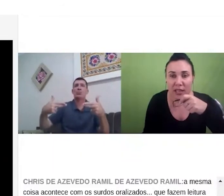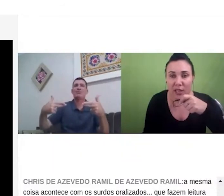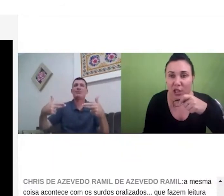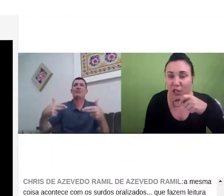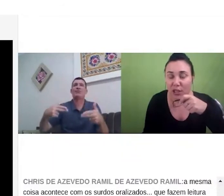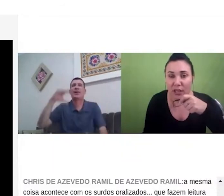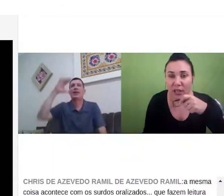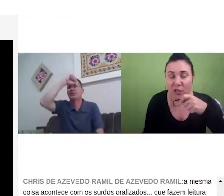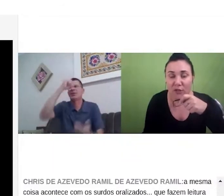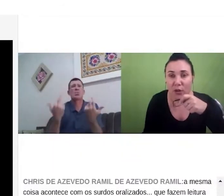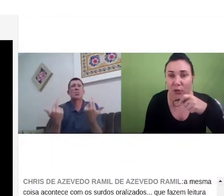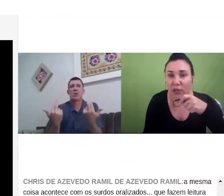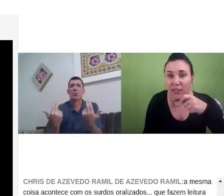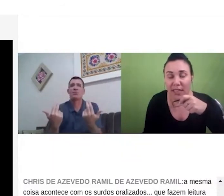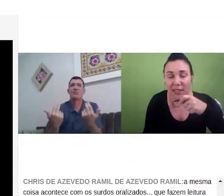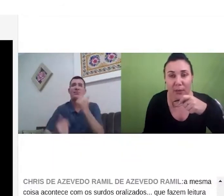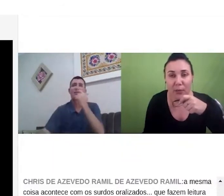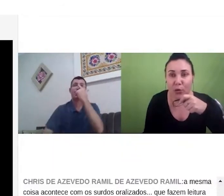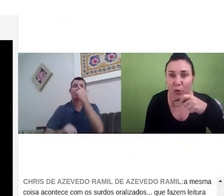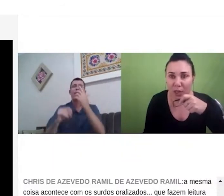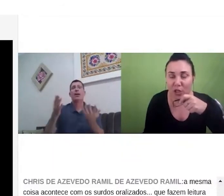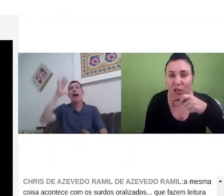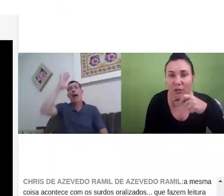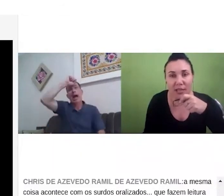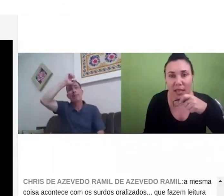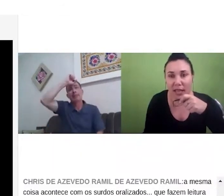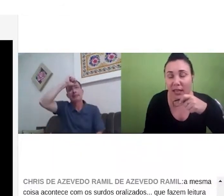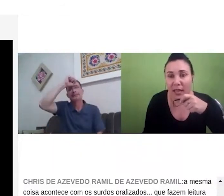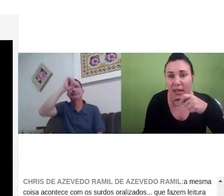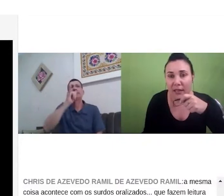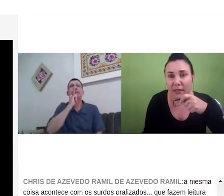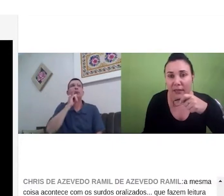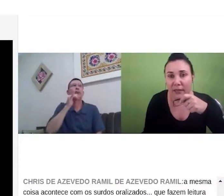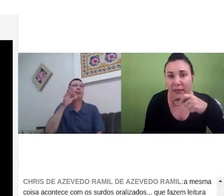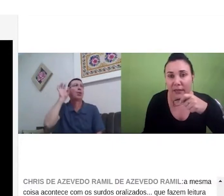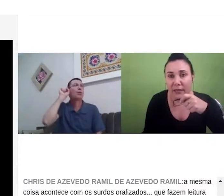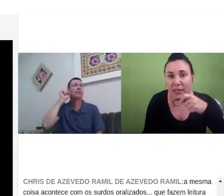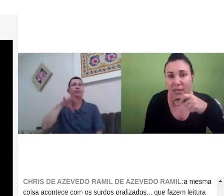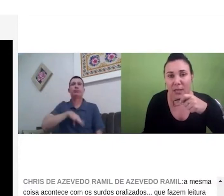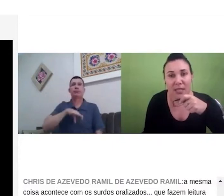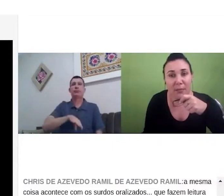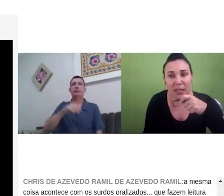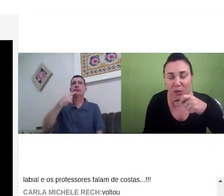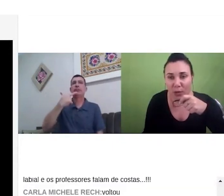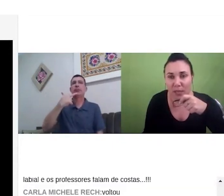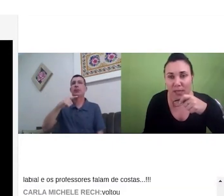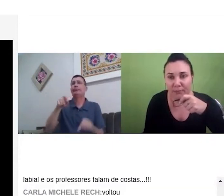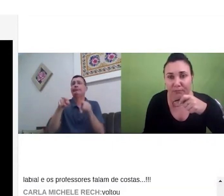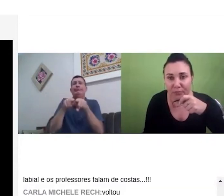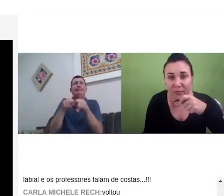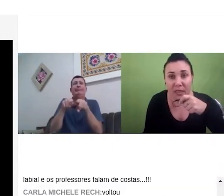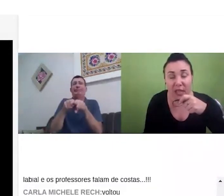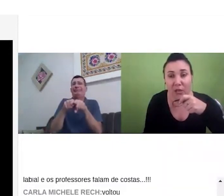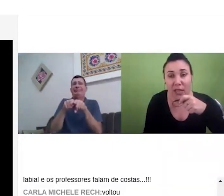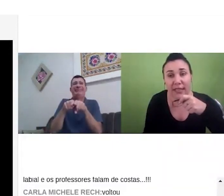né? e a gente a gente vê que o aluno às vezes ele fica muito perdido eles têm as mesmas limitações